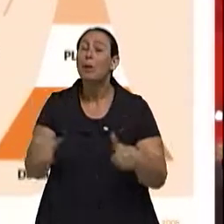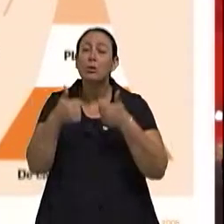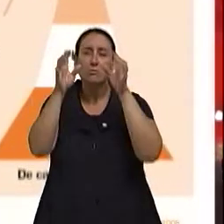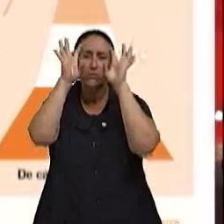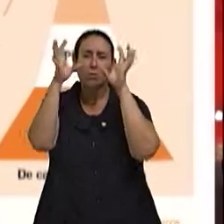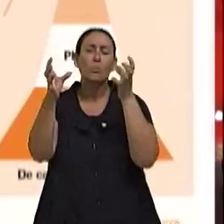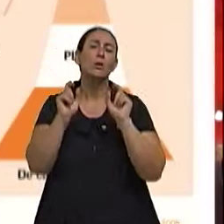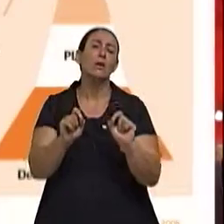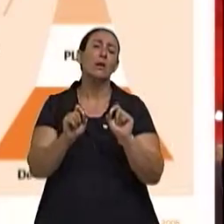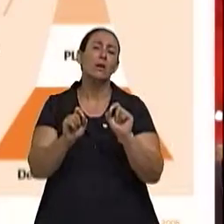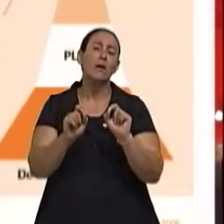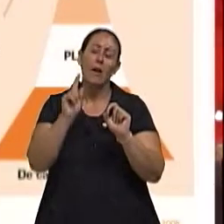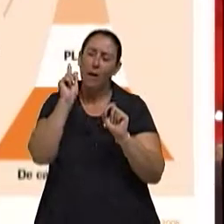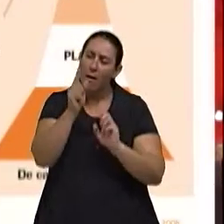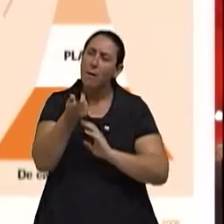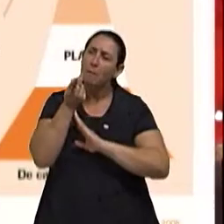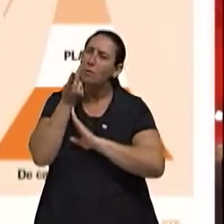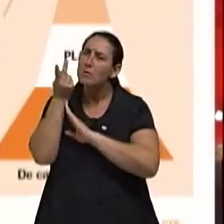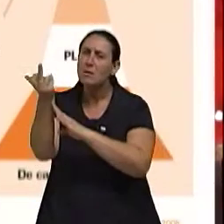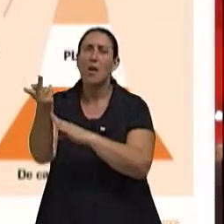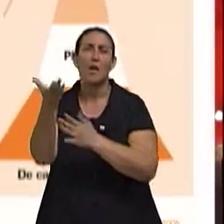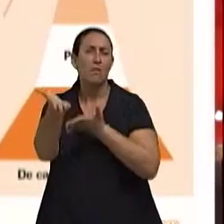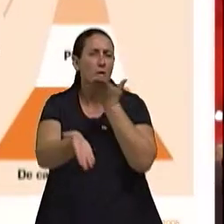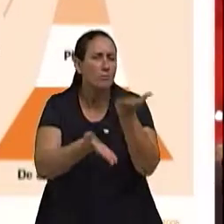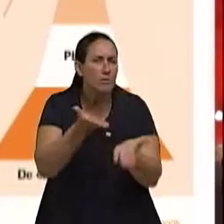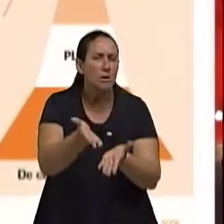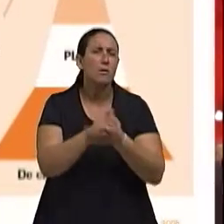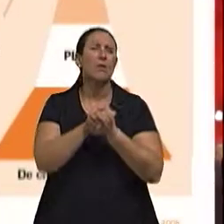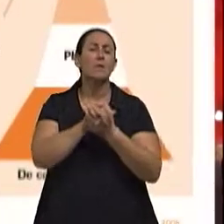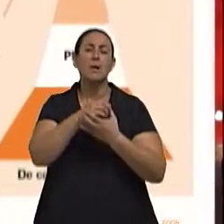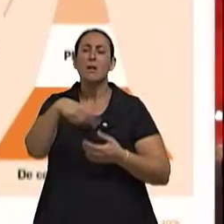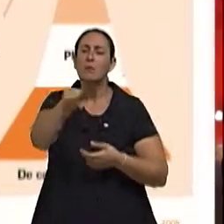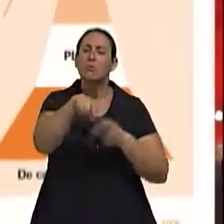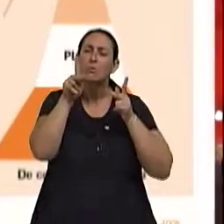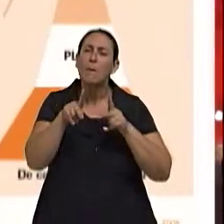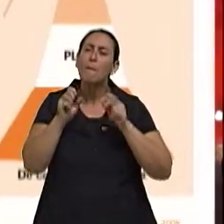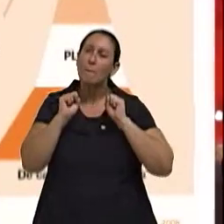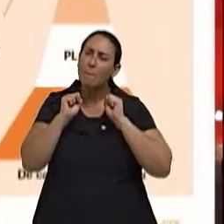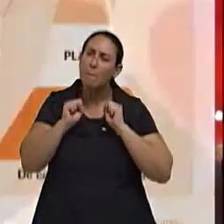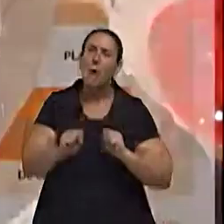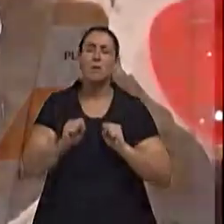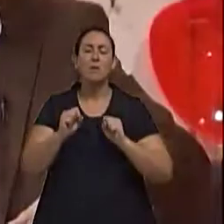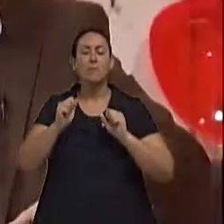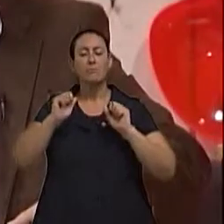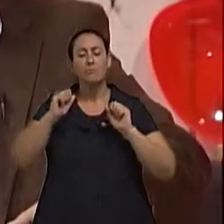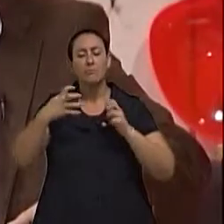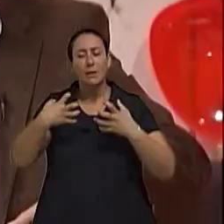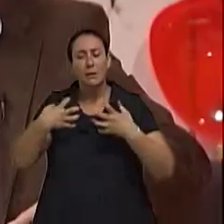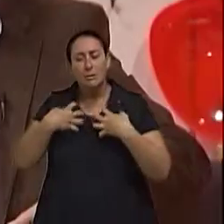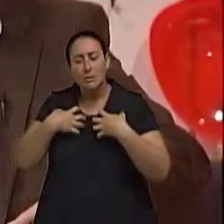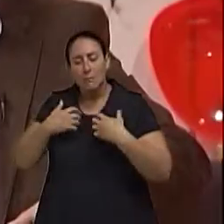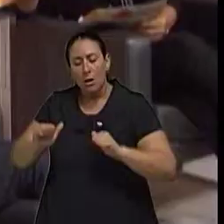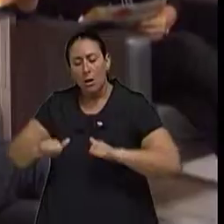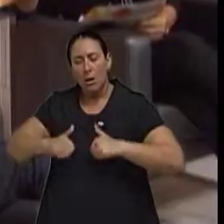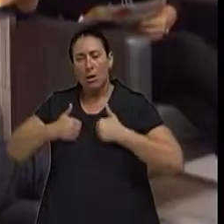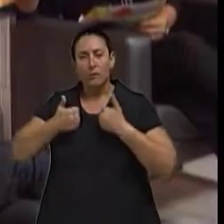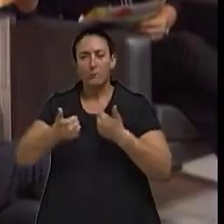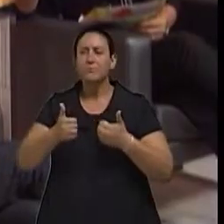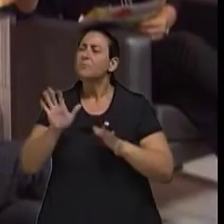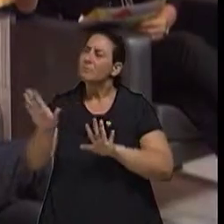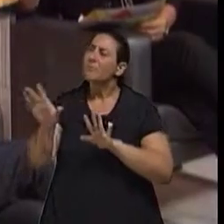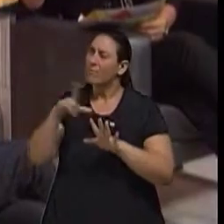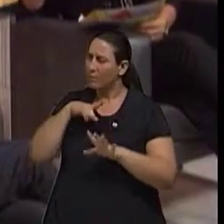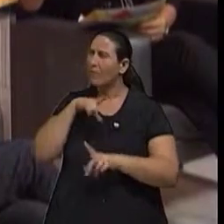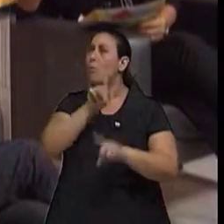elas ainda é buscar atendimento no sentido de poder entender o que está se passando com elas. E tem alguns sintomas que chamem mais atenção,